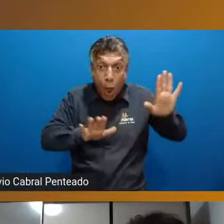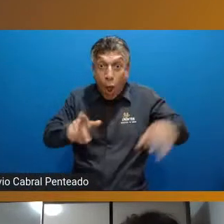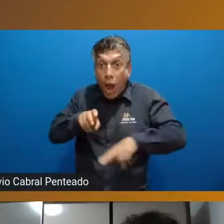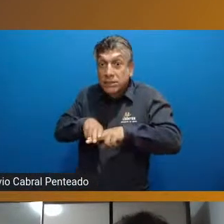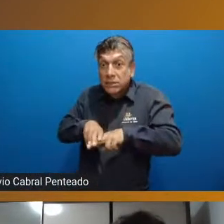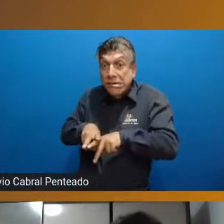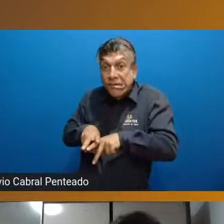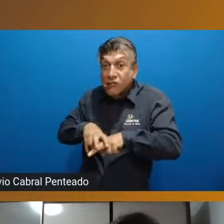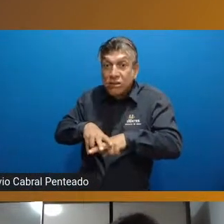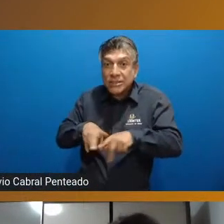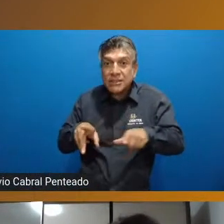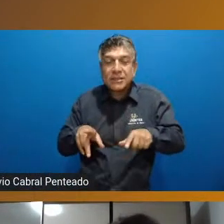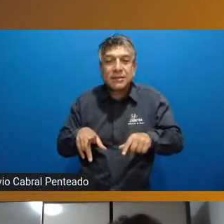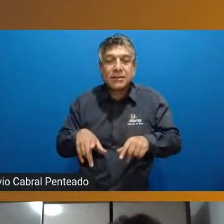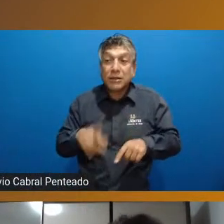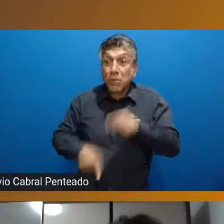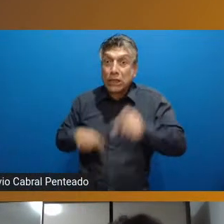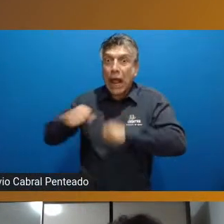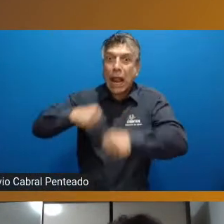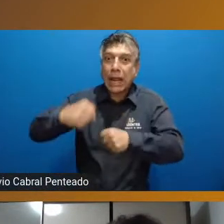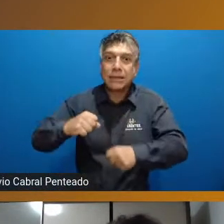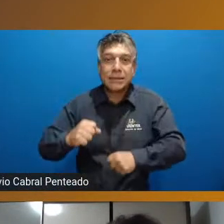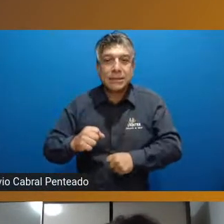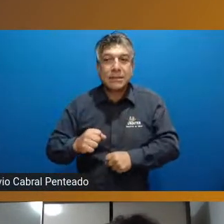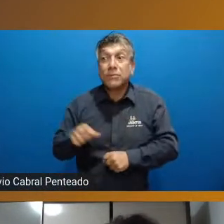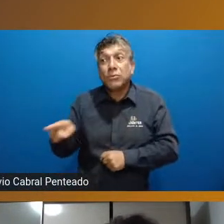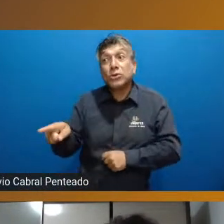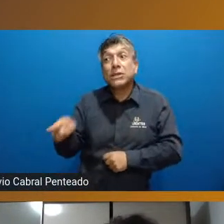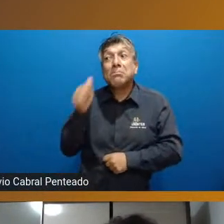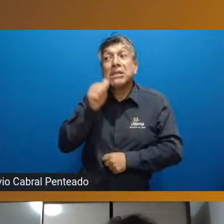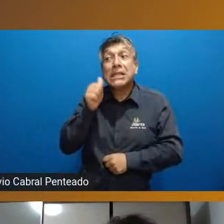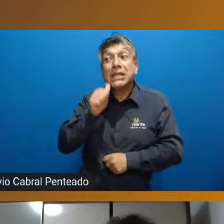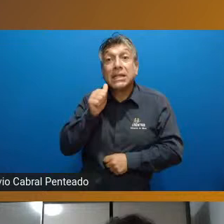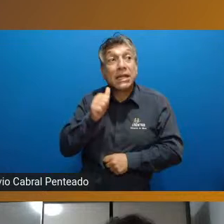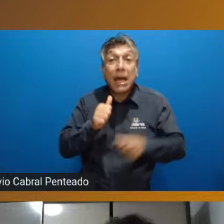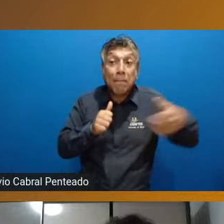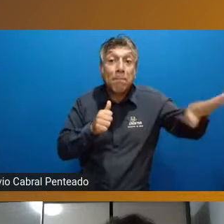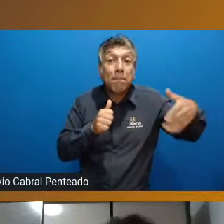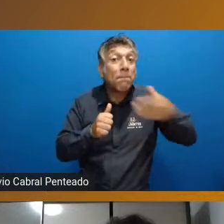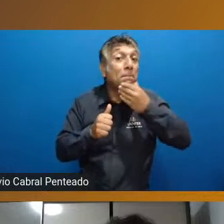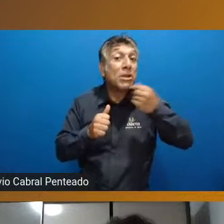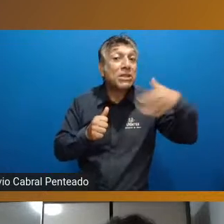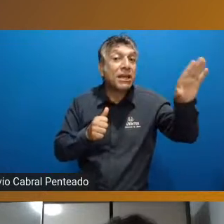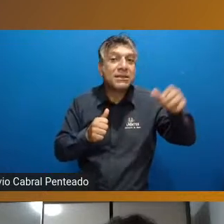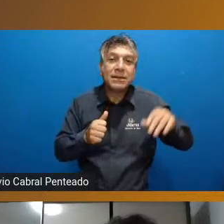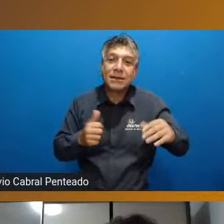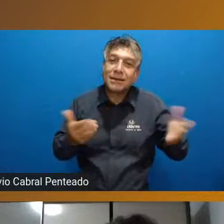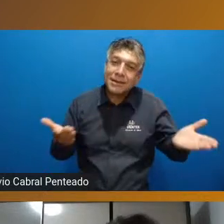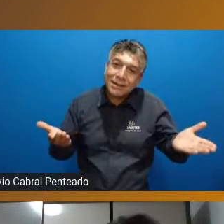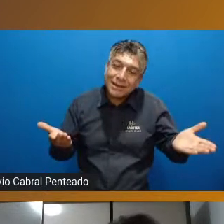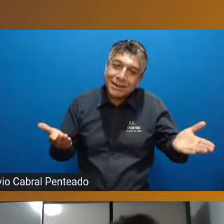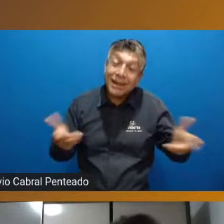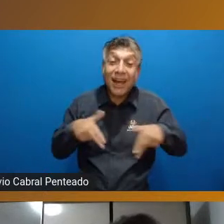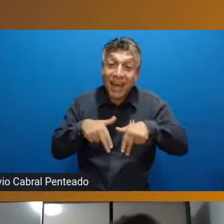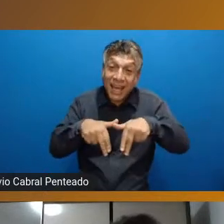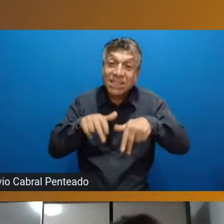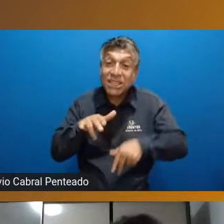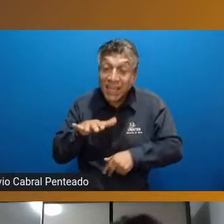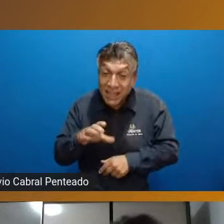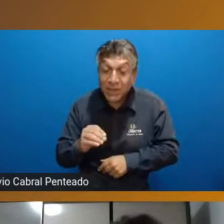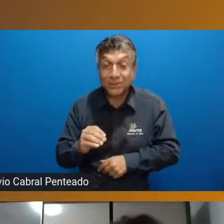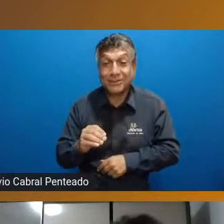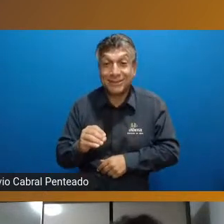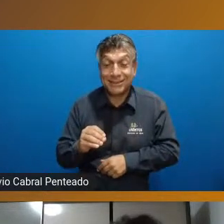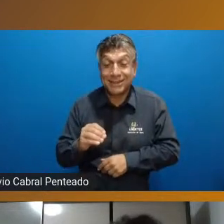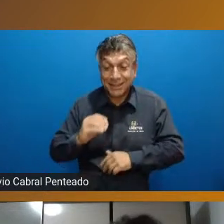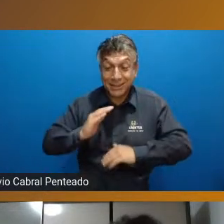então não vai sair correndo você não é menino pra tá ali com eles então é uma questão de gênero também essa aquisição